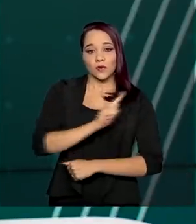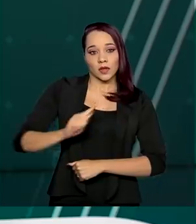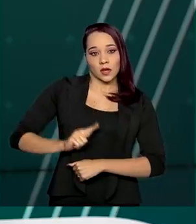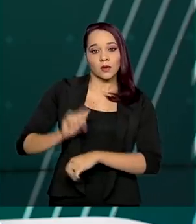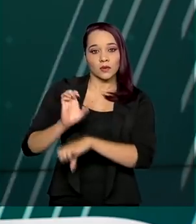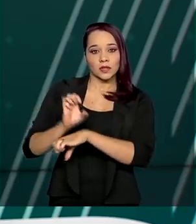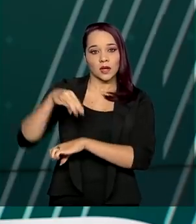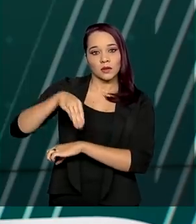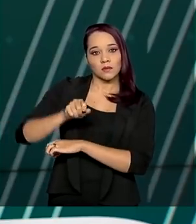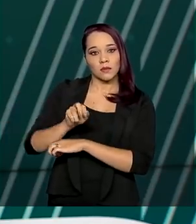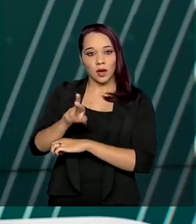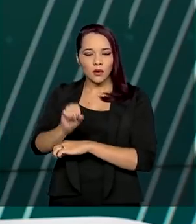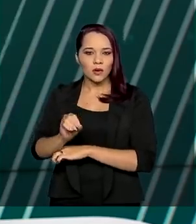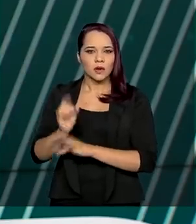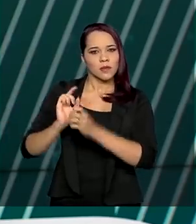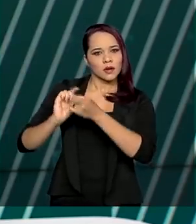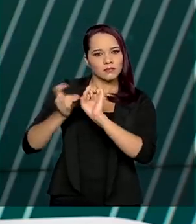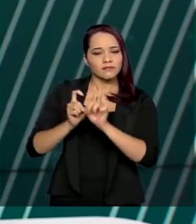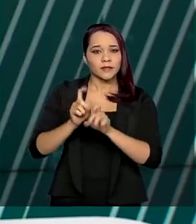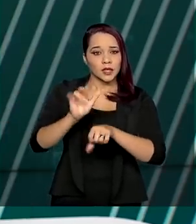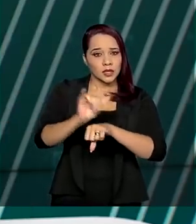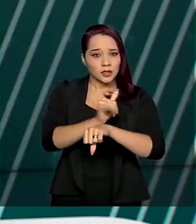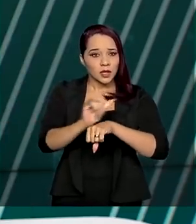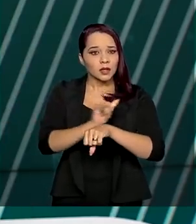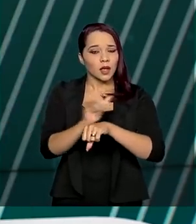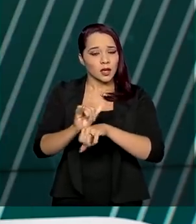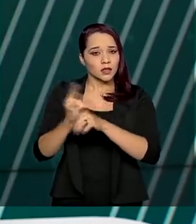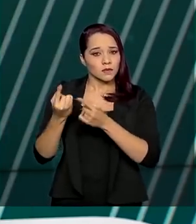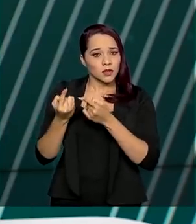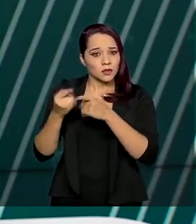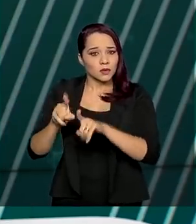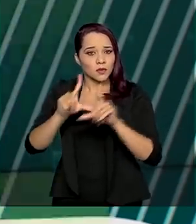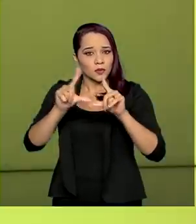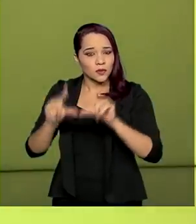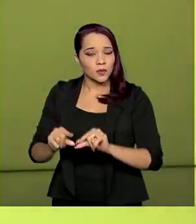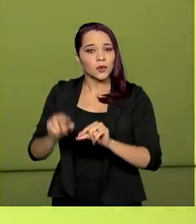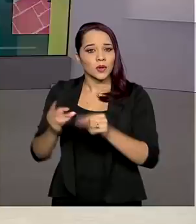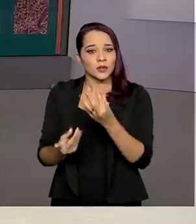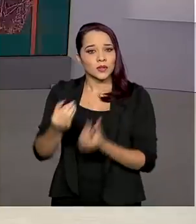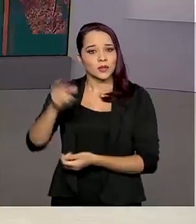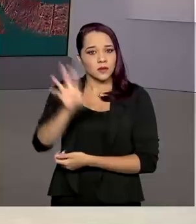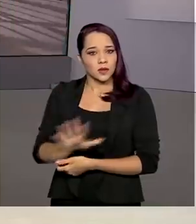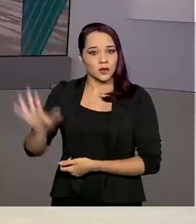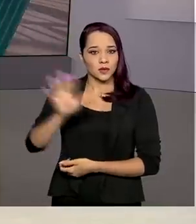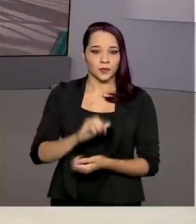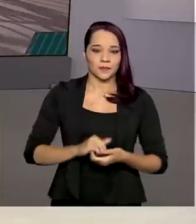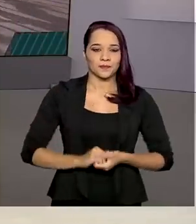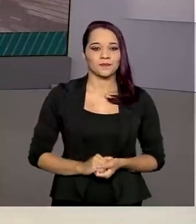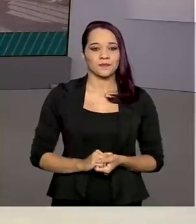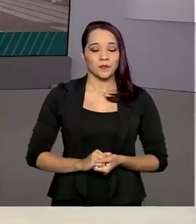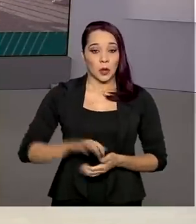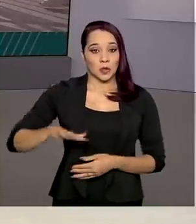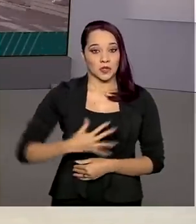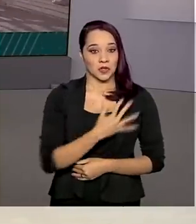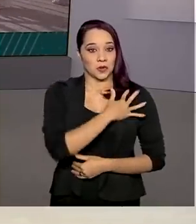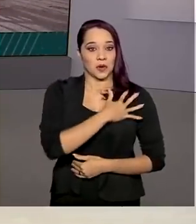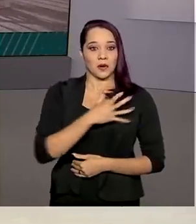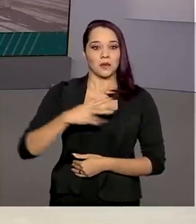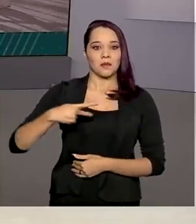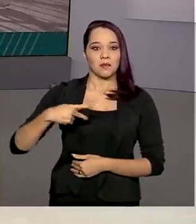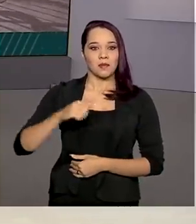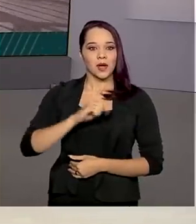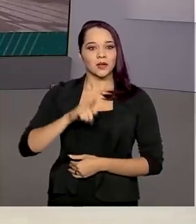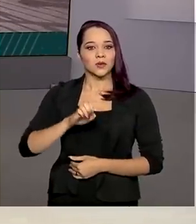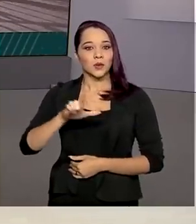Mauro Mendes, para tratar das estratégias de combate aos incêndios na região. O general Eduardo Pazuello